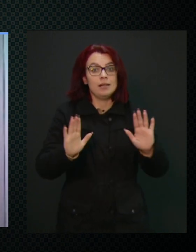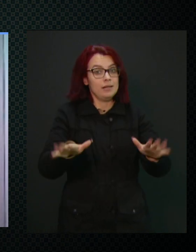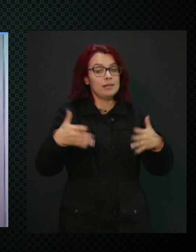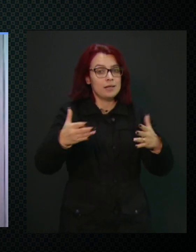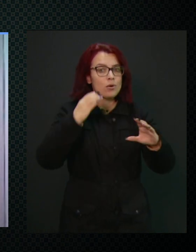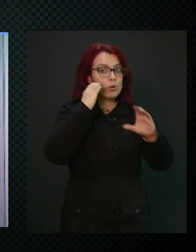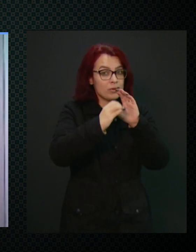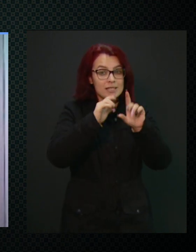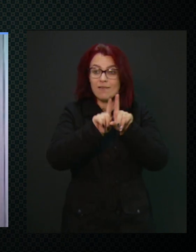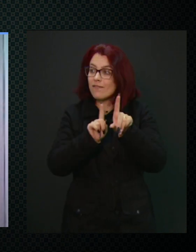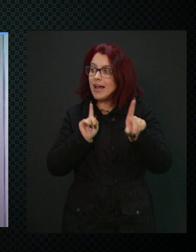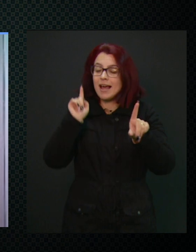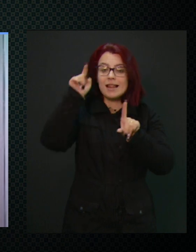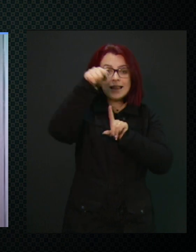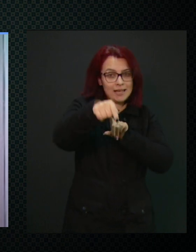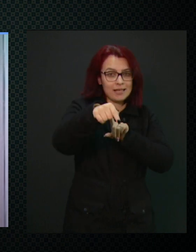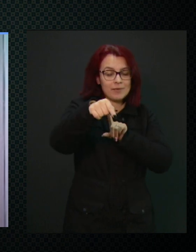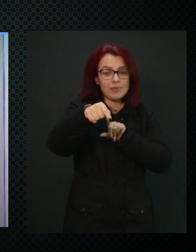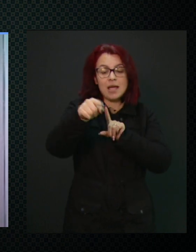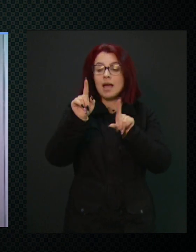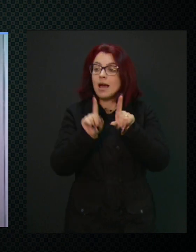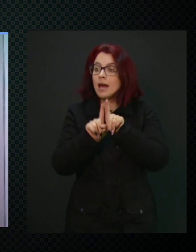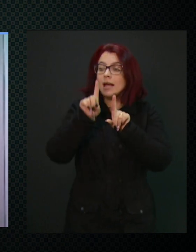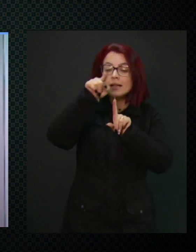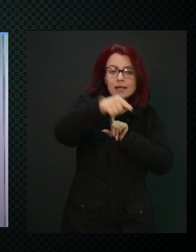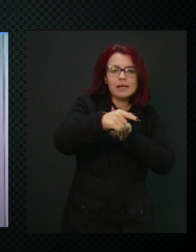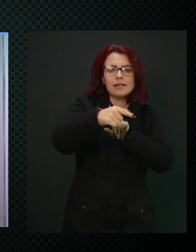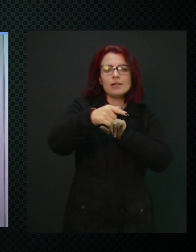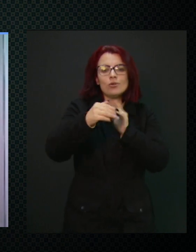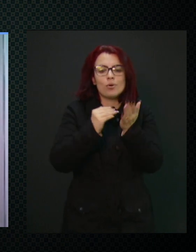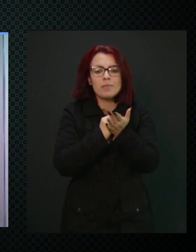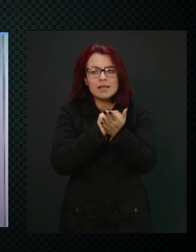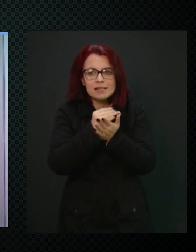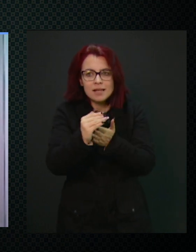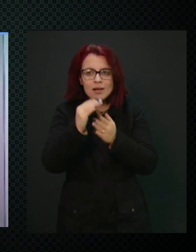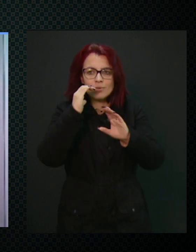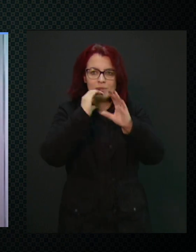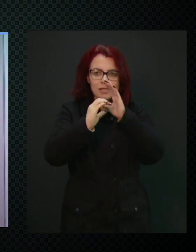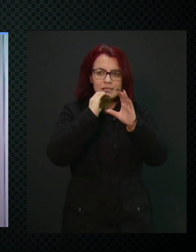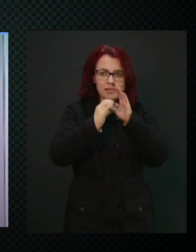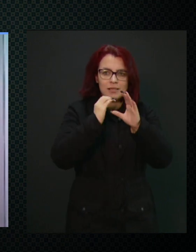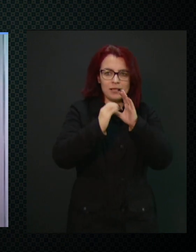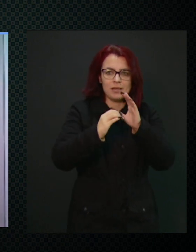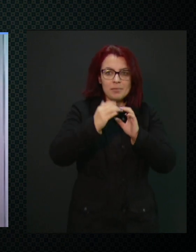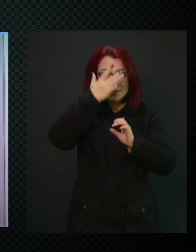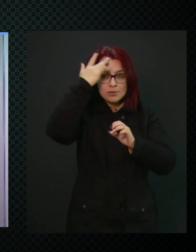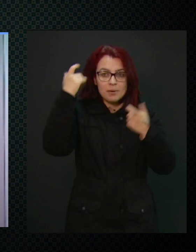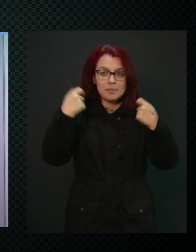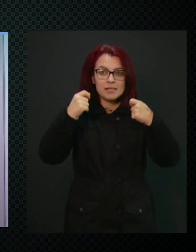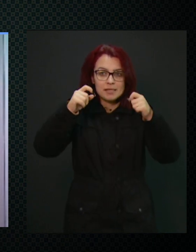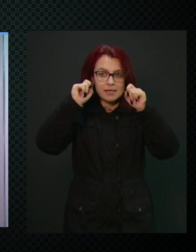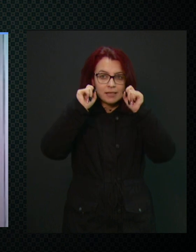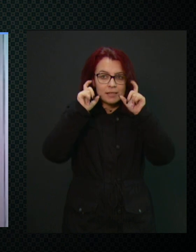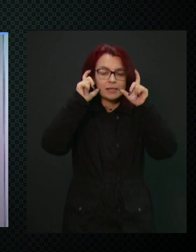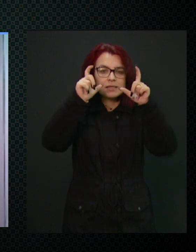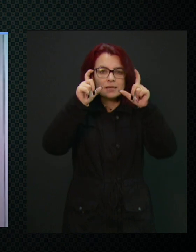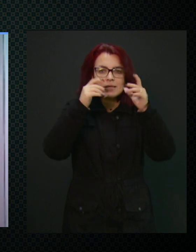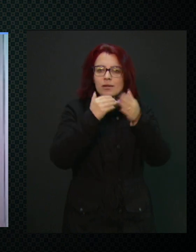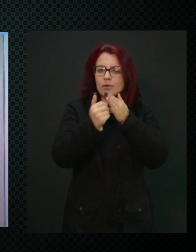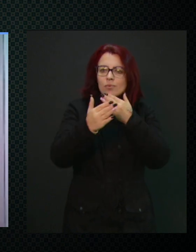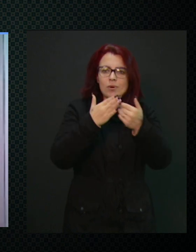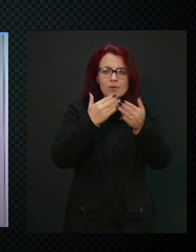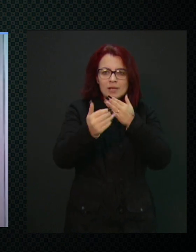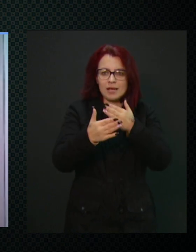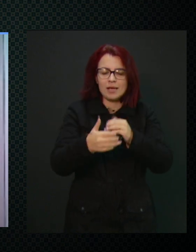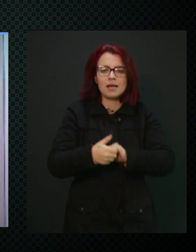vai muito além. Iniciar a comunicação com uma criança é estar muito atento a todo o movimento,